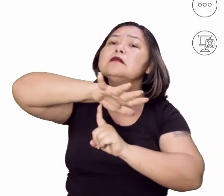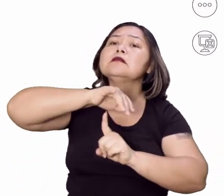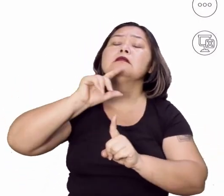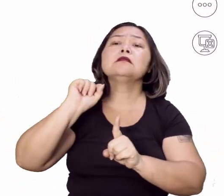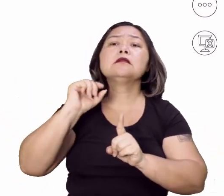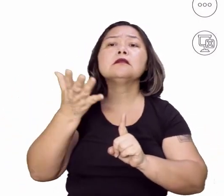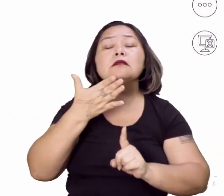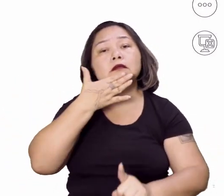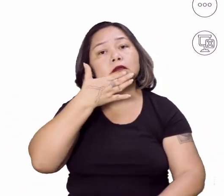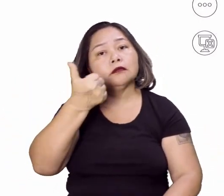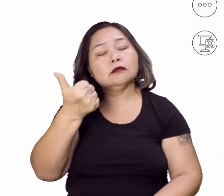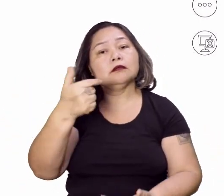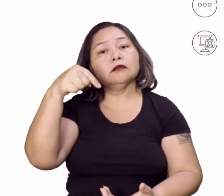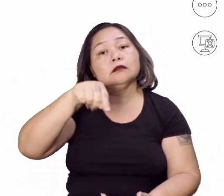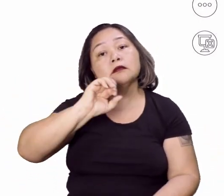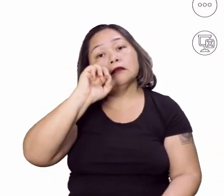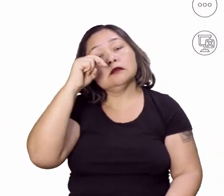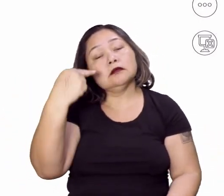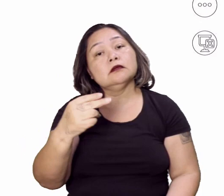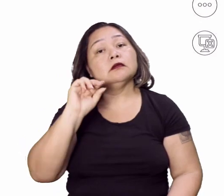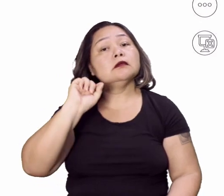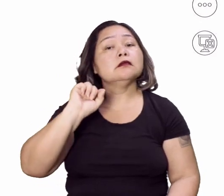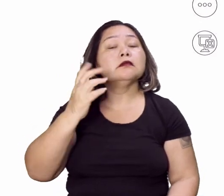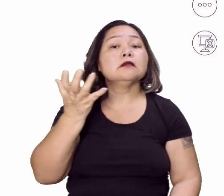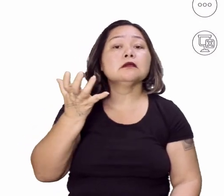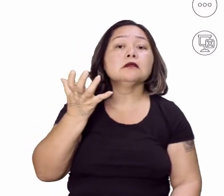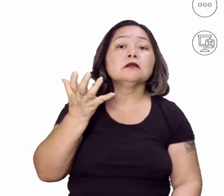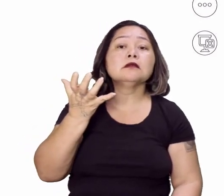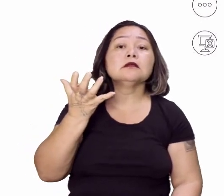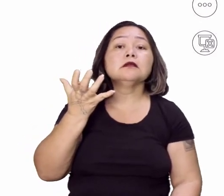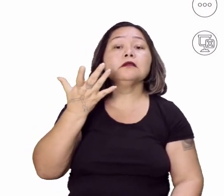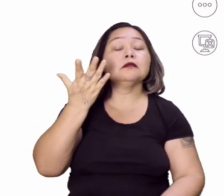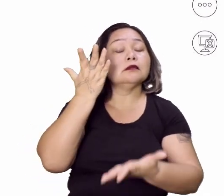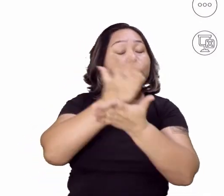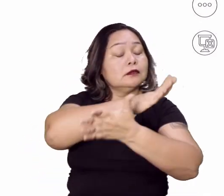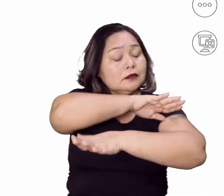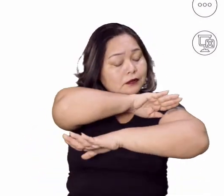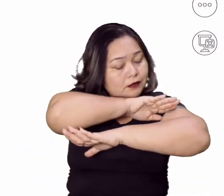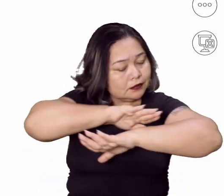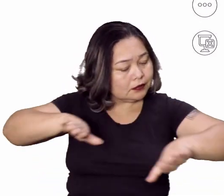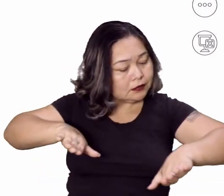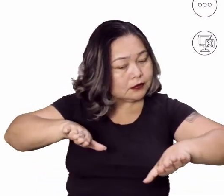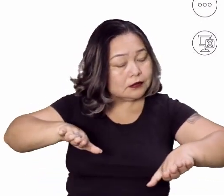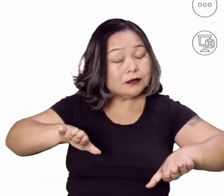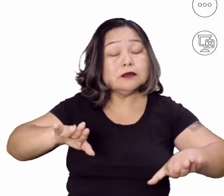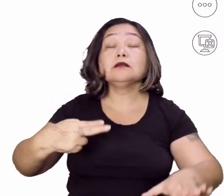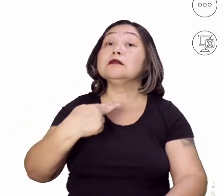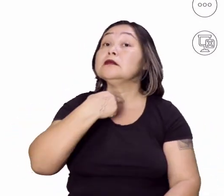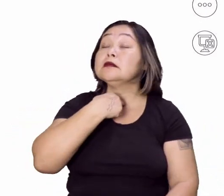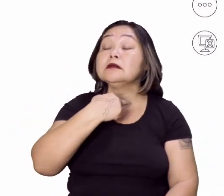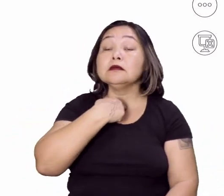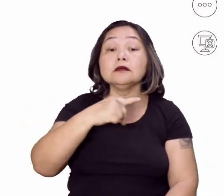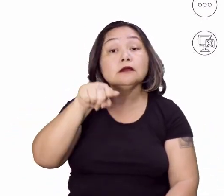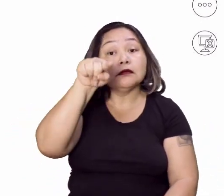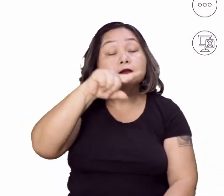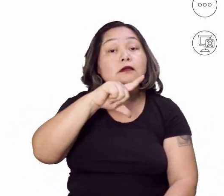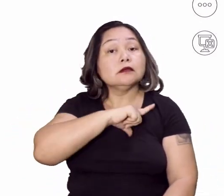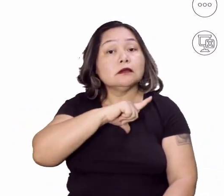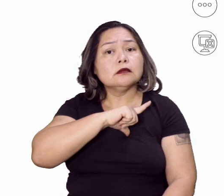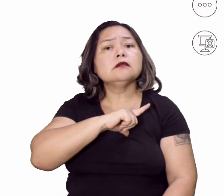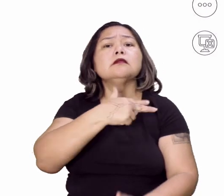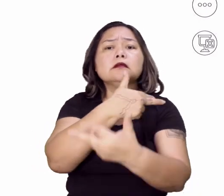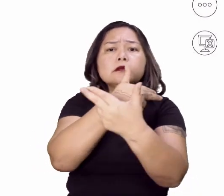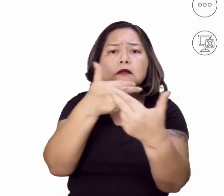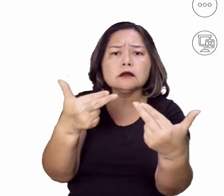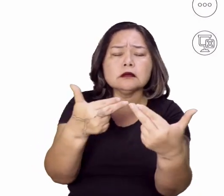que eu quero que melhore, ou o é que eu quero que abomine, isso não deveria existir. Ah, tem alguma